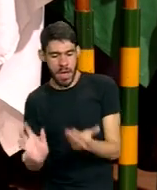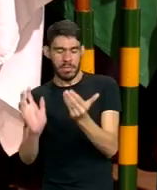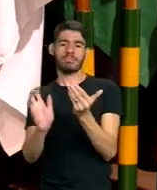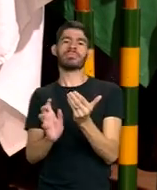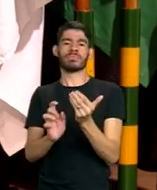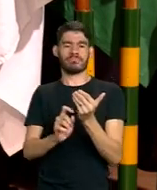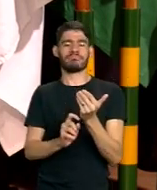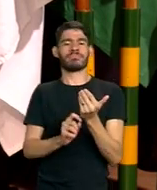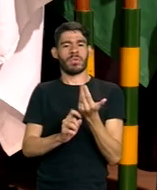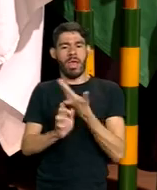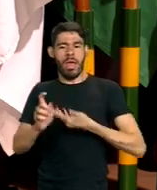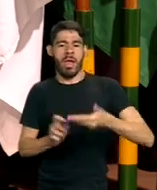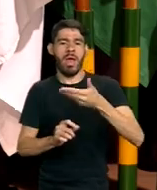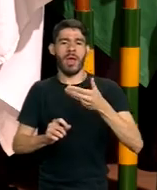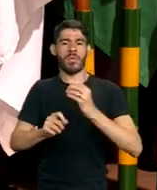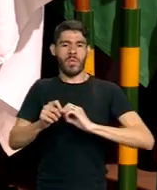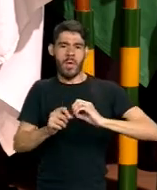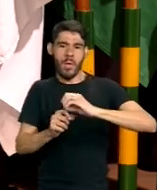de cooperativas na agricultura familiar.